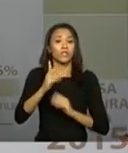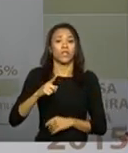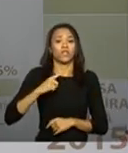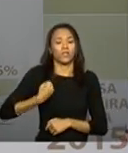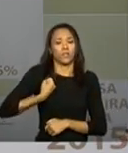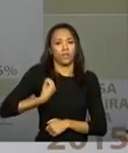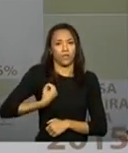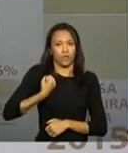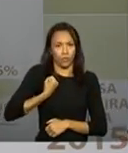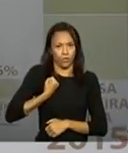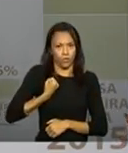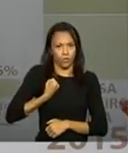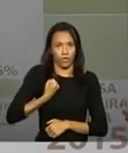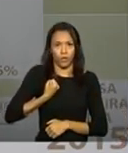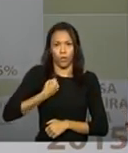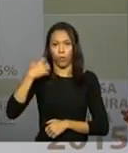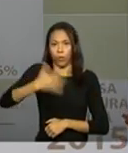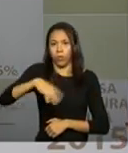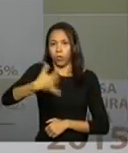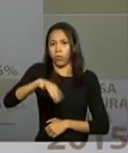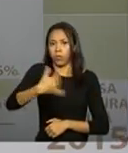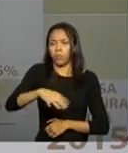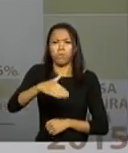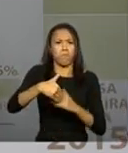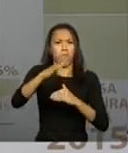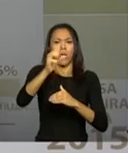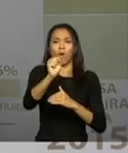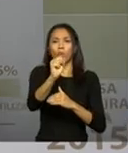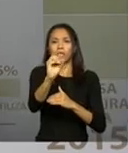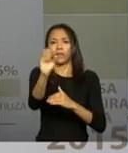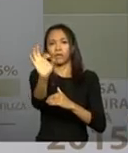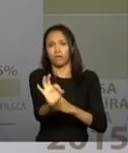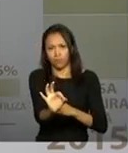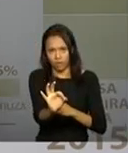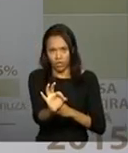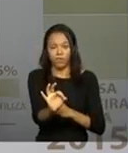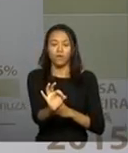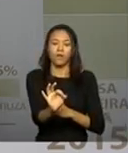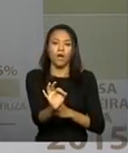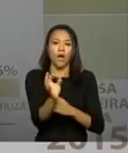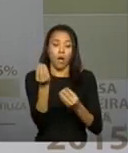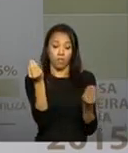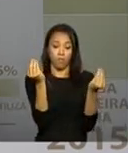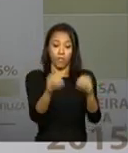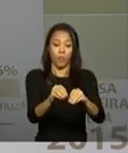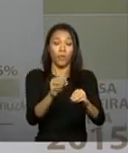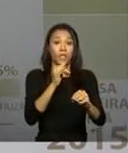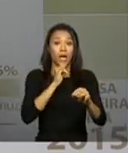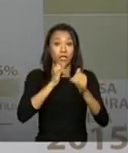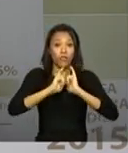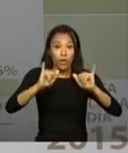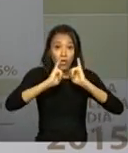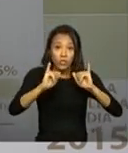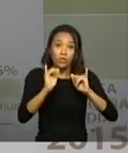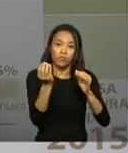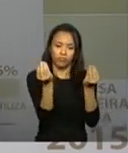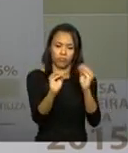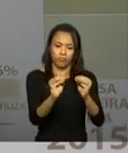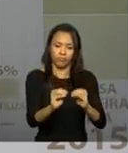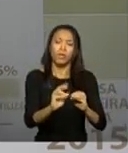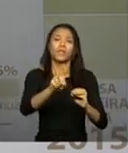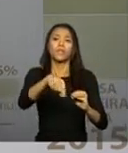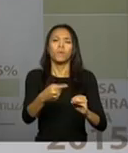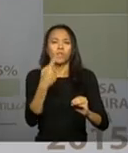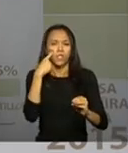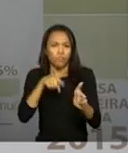absurdo de ser a grande fonte de informação acima de 80%. As informações, quando nós apresentamos esses dados para a direção